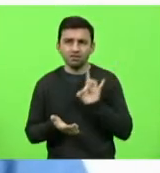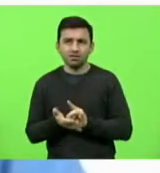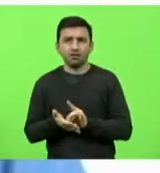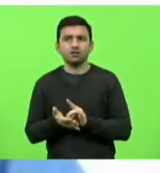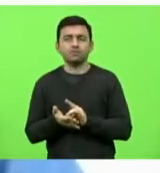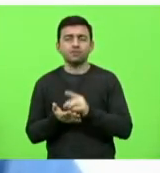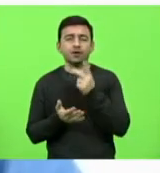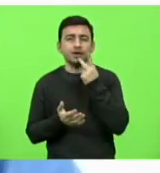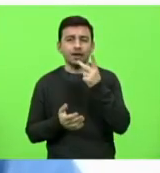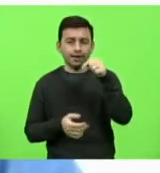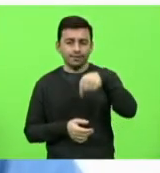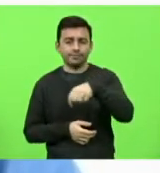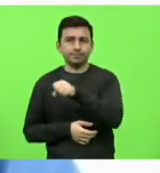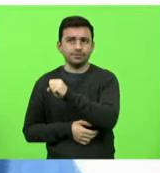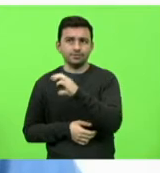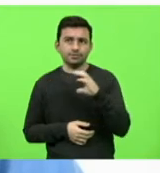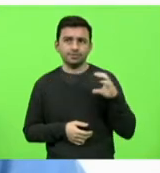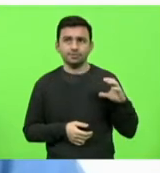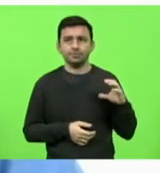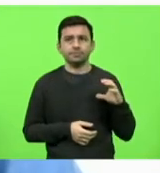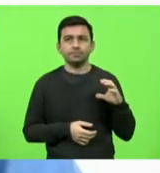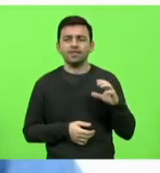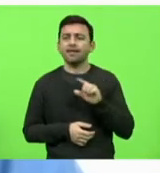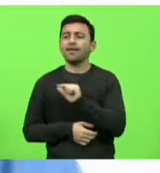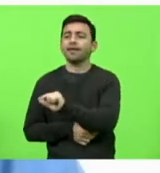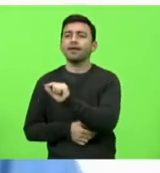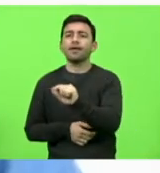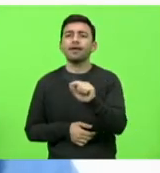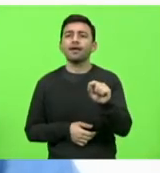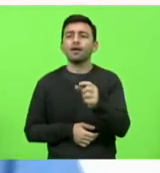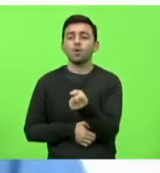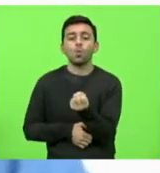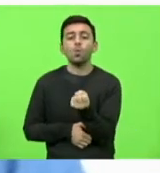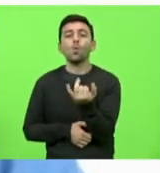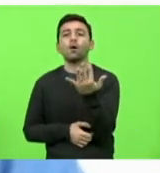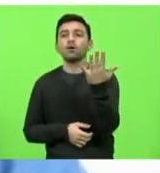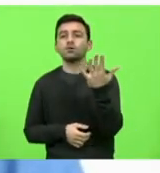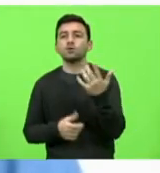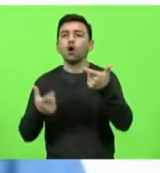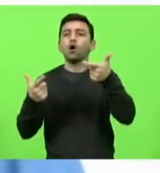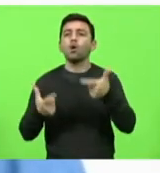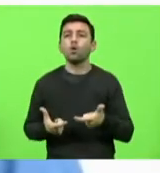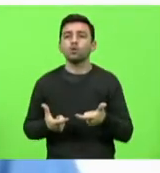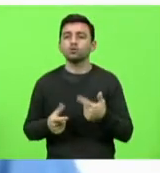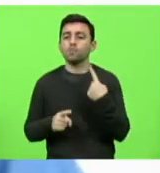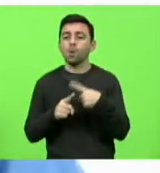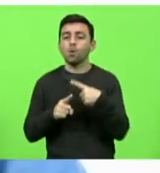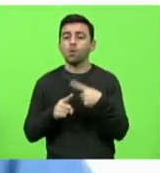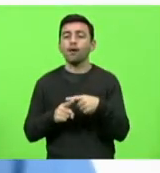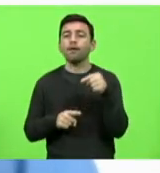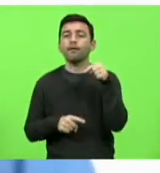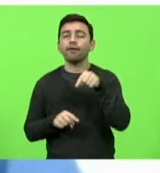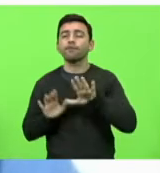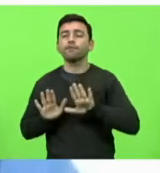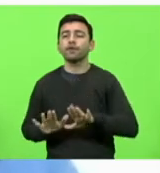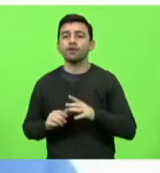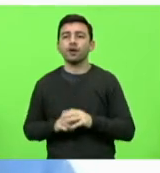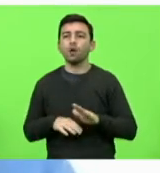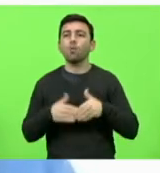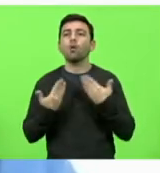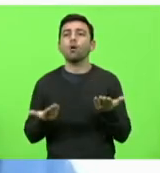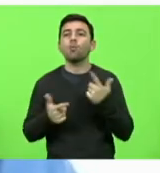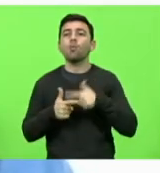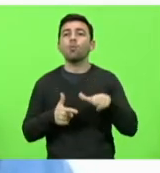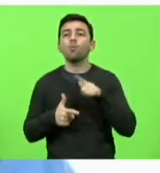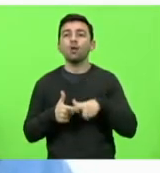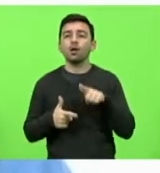em Santa Catarina quem são, quantos são, onde estão, por que estão, qual o problema que